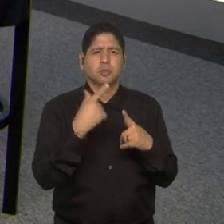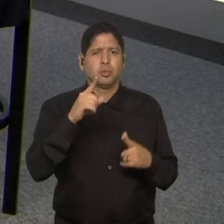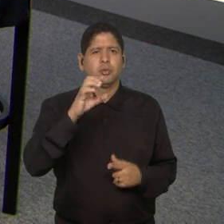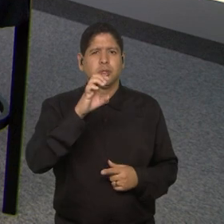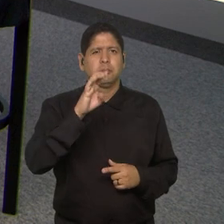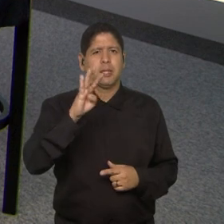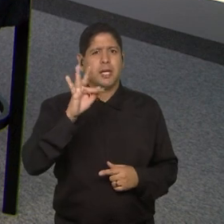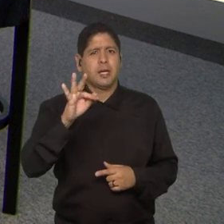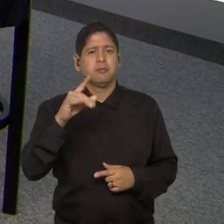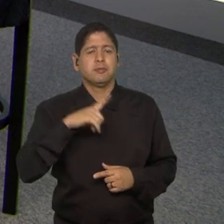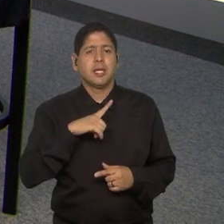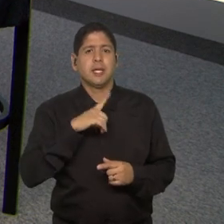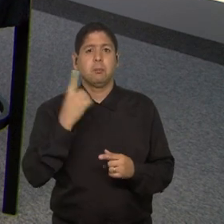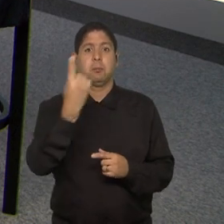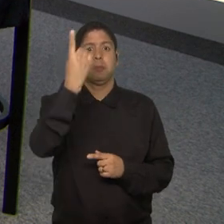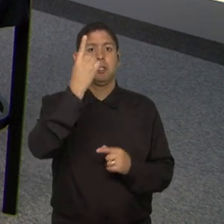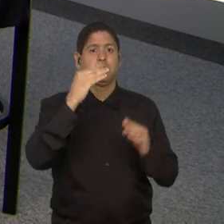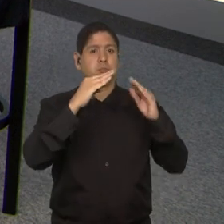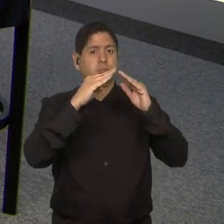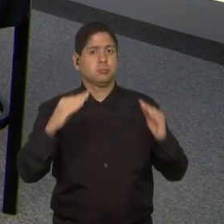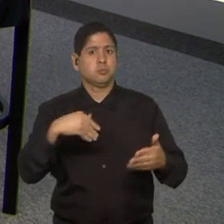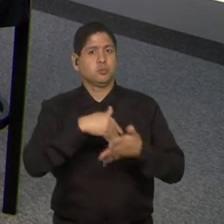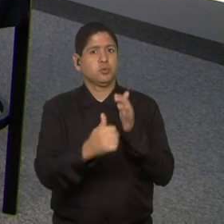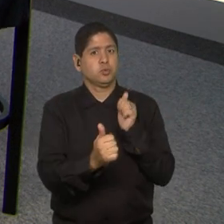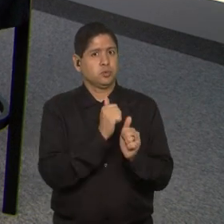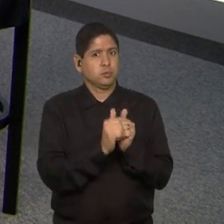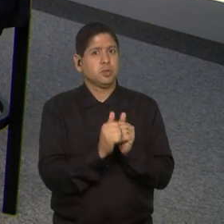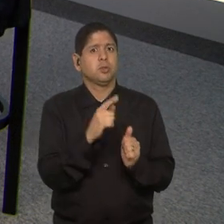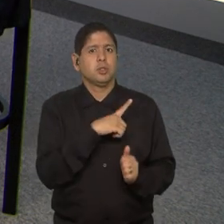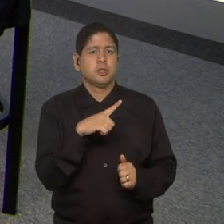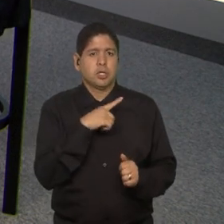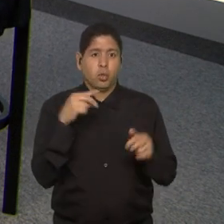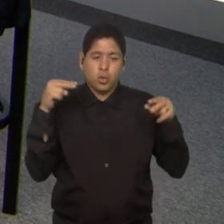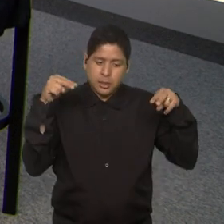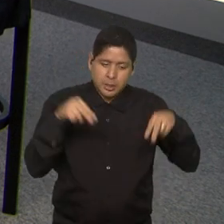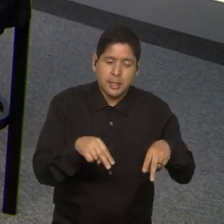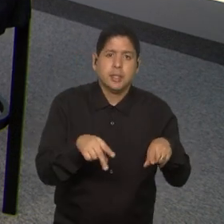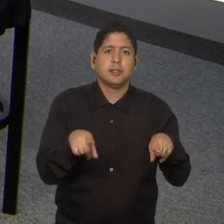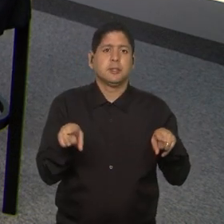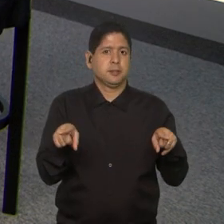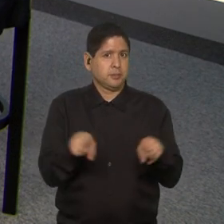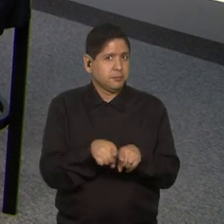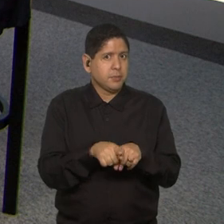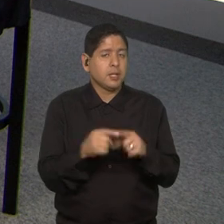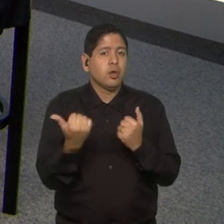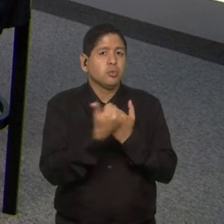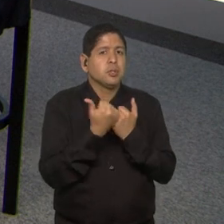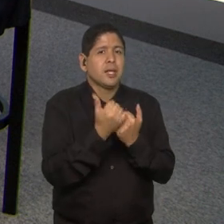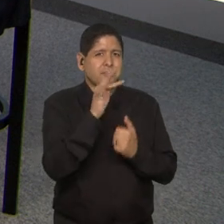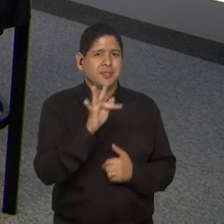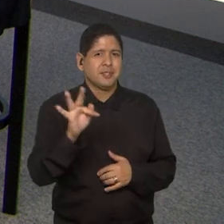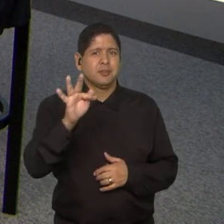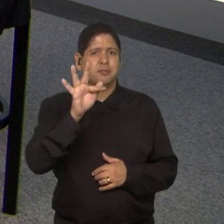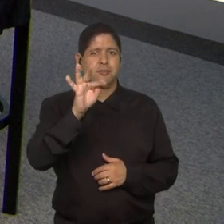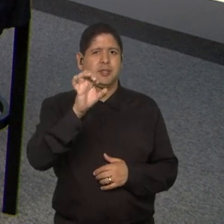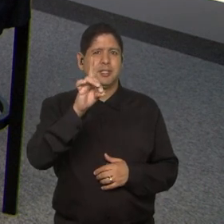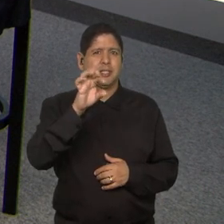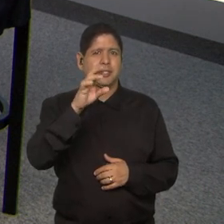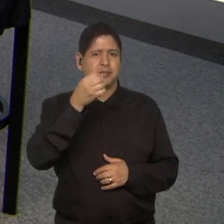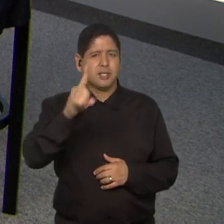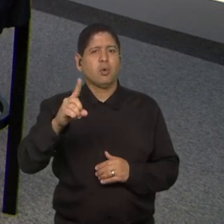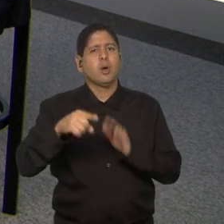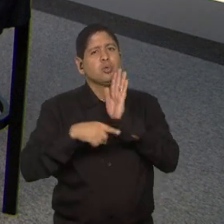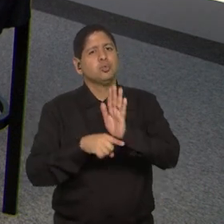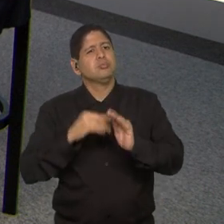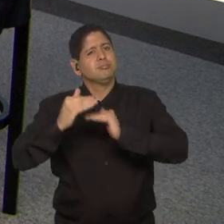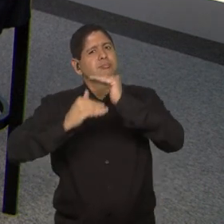a CBF está no topo da pirâmide do futebol. Nós temos que olhar para baixo também e ajudar as federações nesse desenvolvimento.